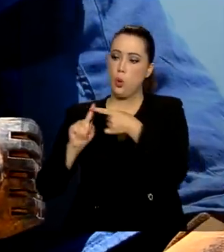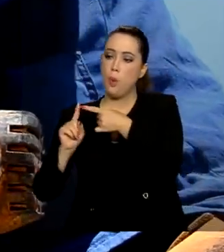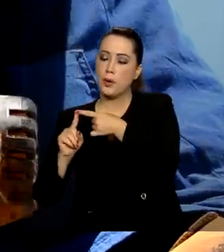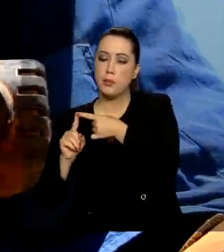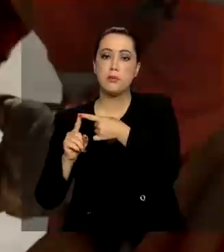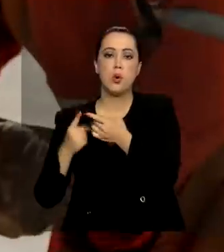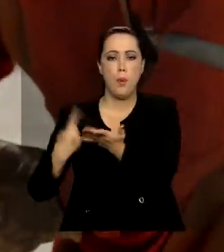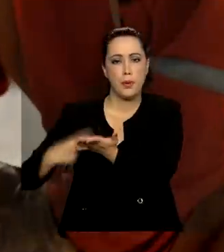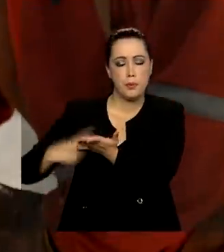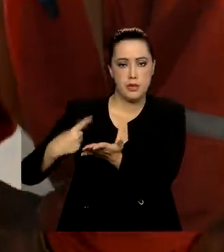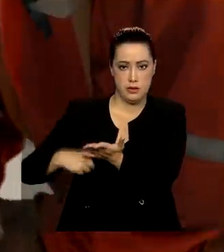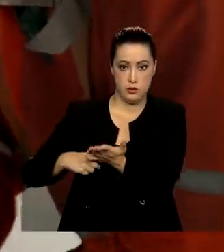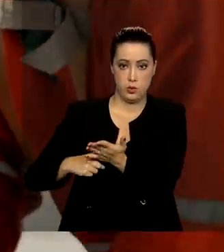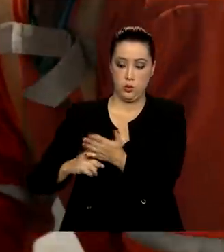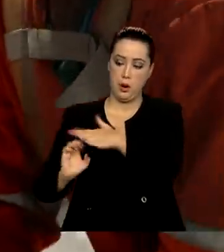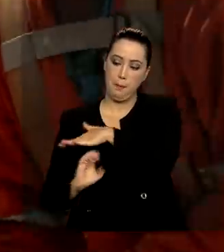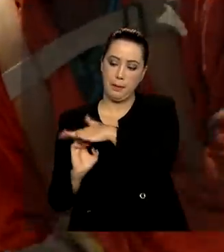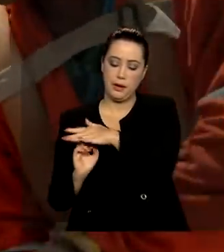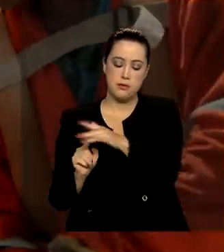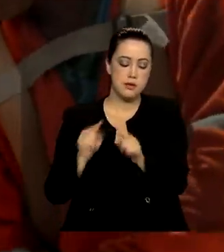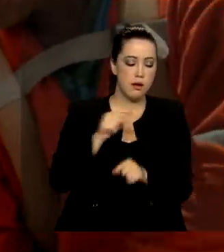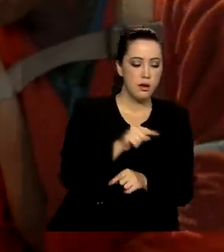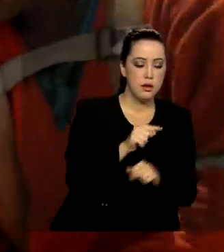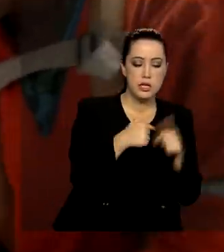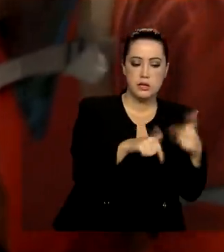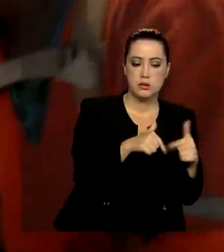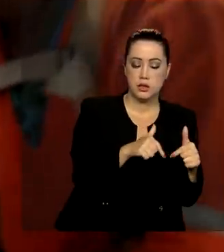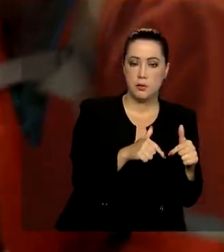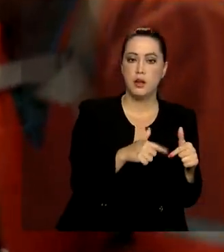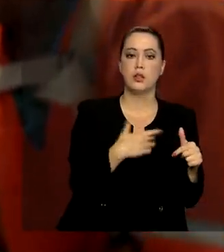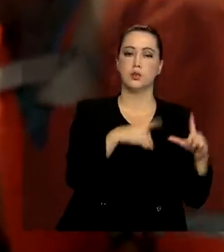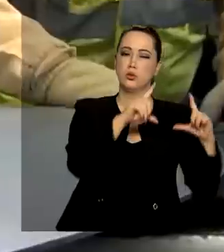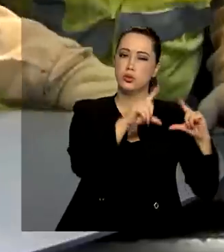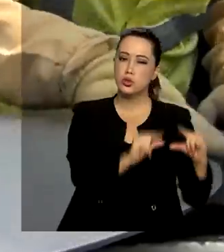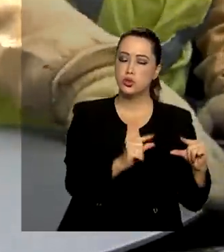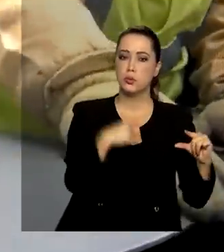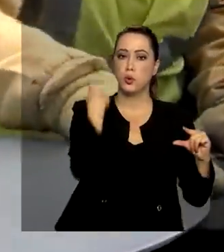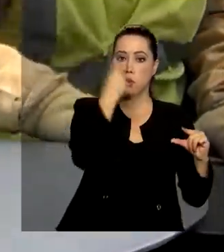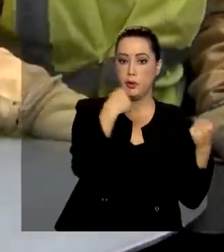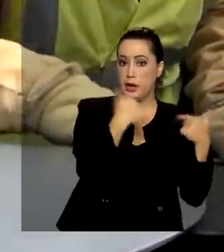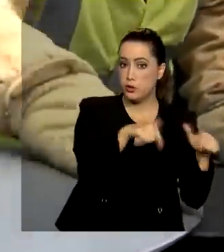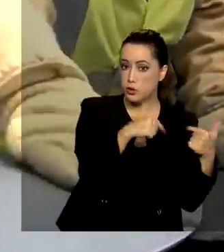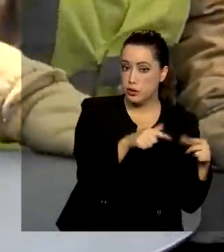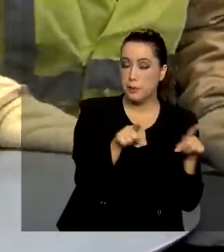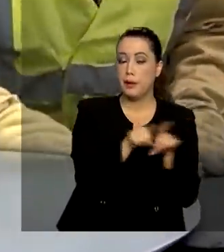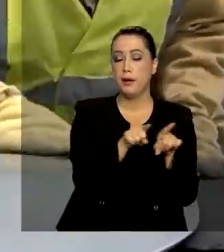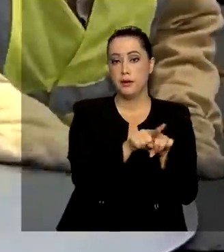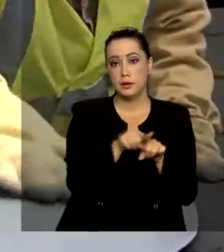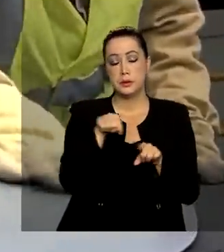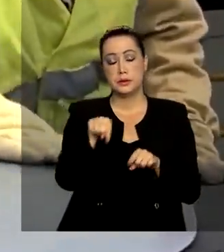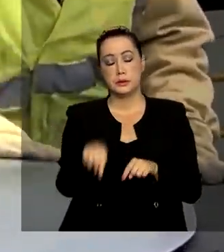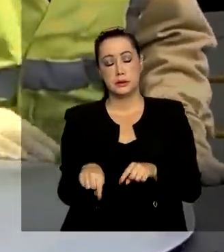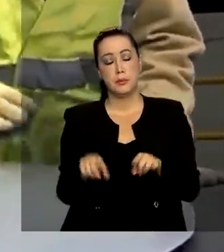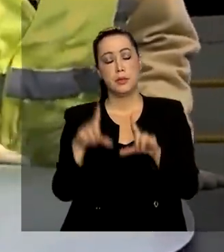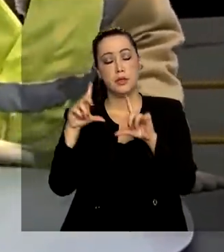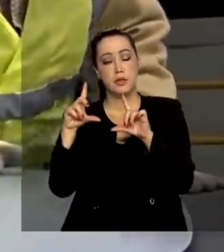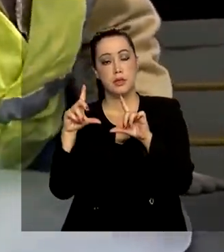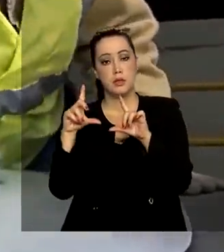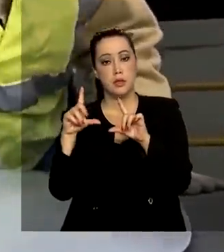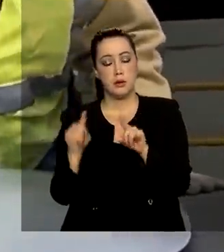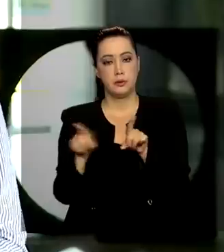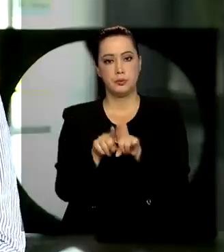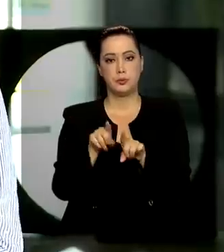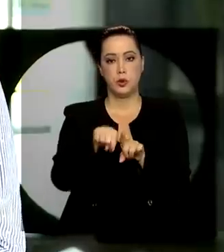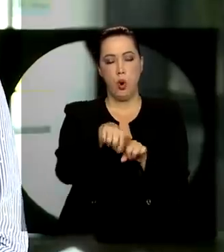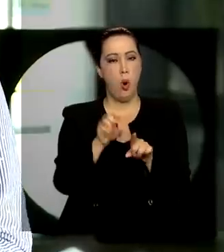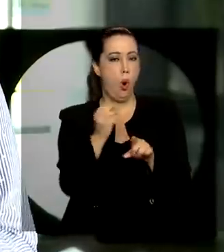empregados com redução proporcional de jornada e salário ou suspensão temporária do contrato de trabalho.